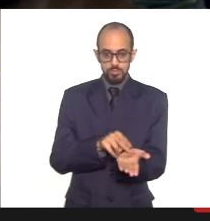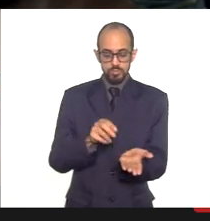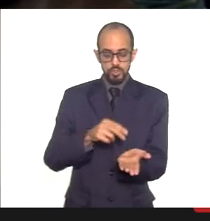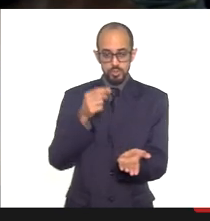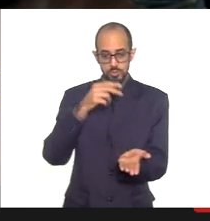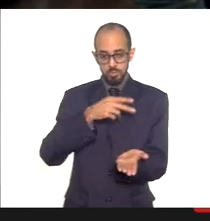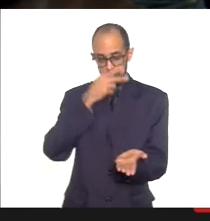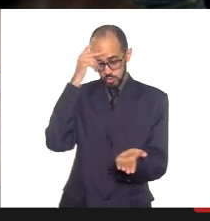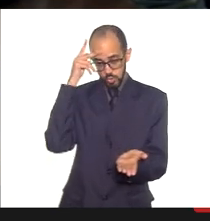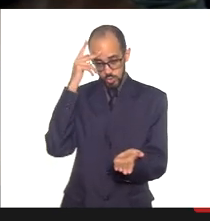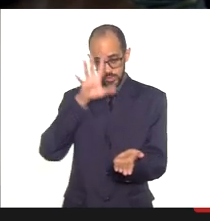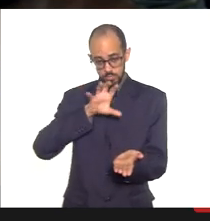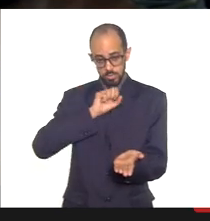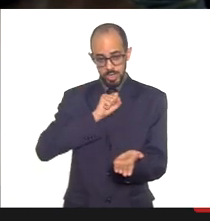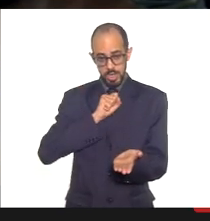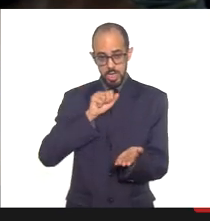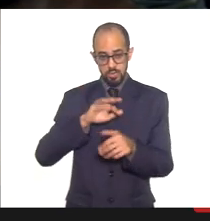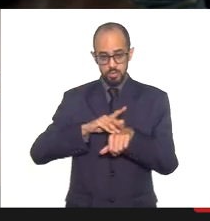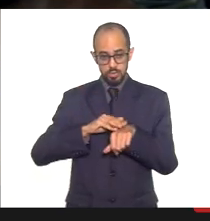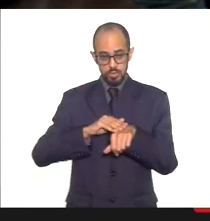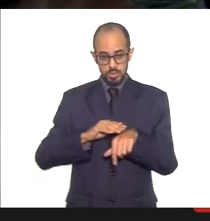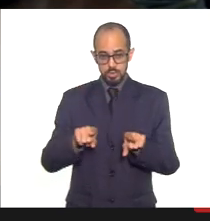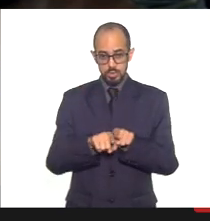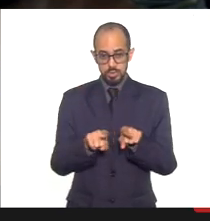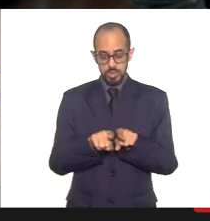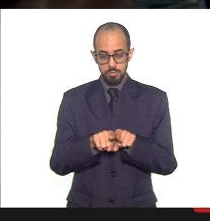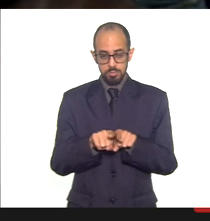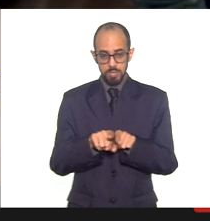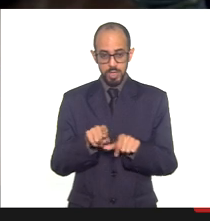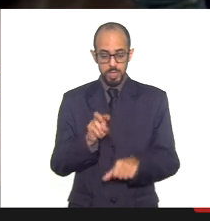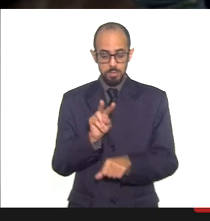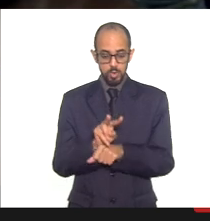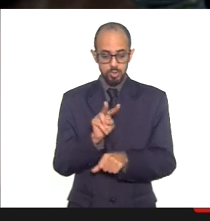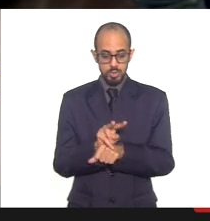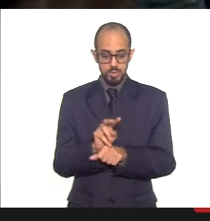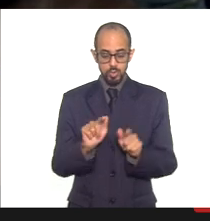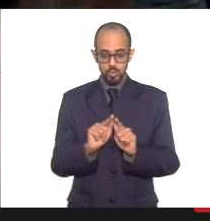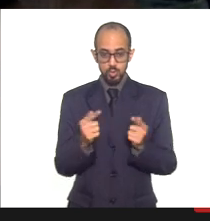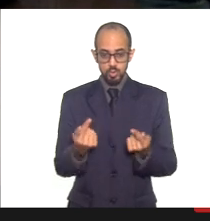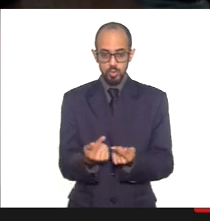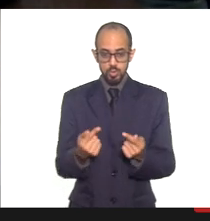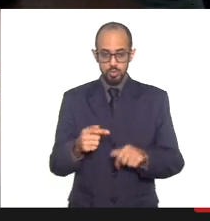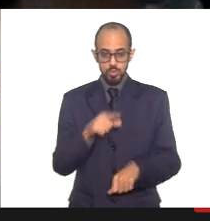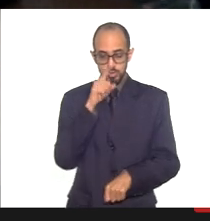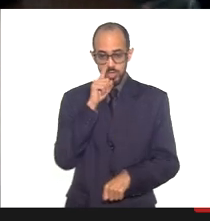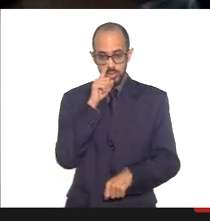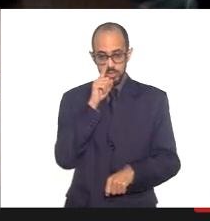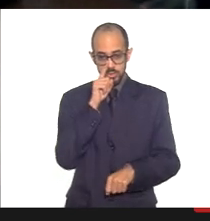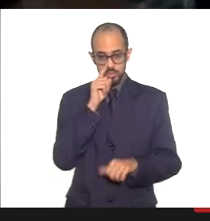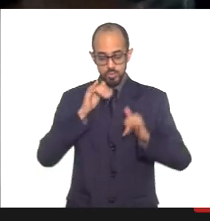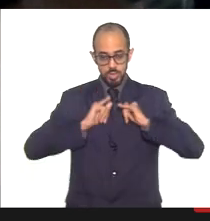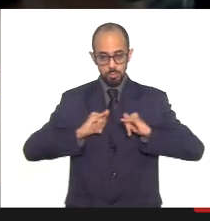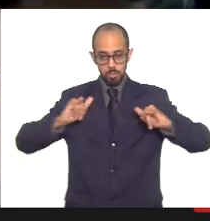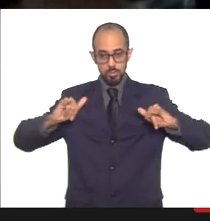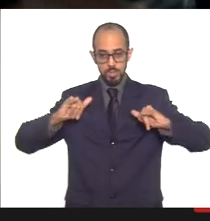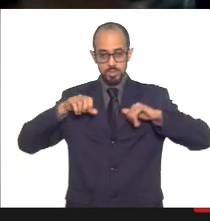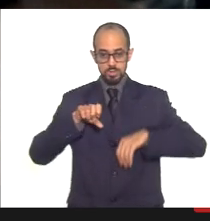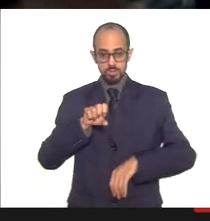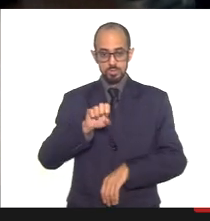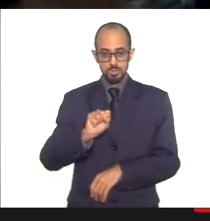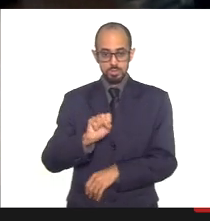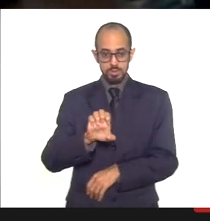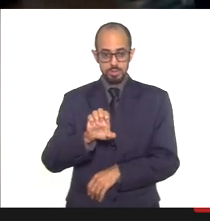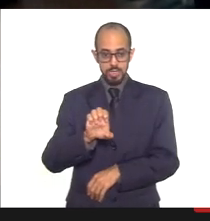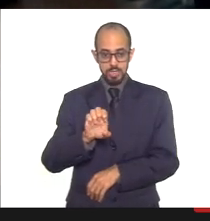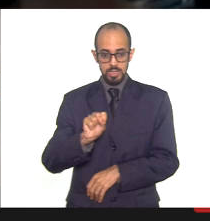segurança, reduzindo aglomerações e protegendo grupos de risco, além da publicação de diversas resoluções SES-RJ relacionadas à